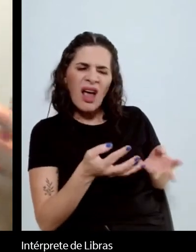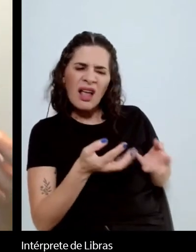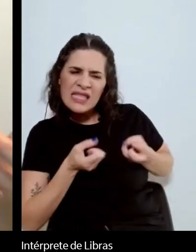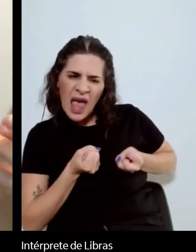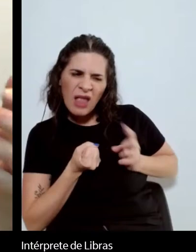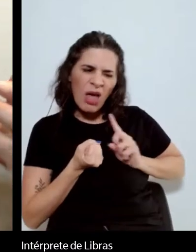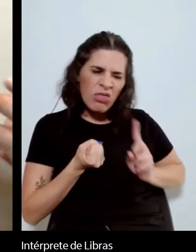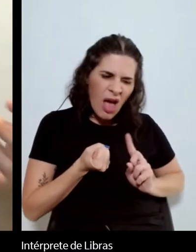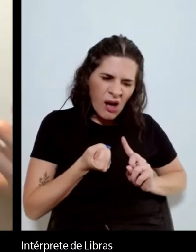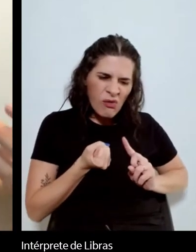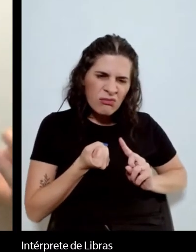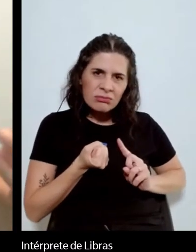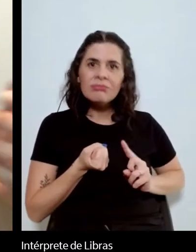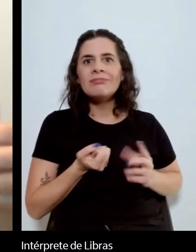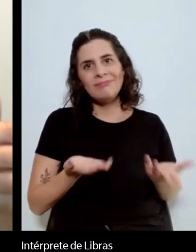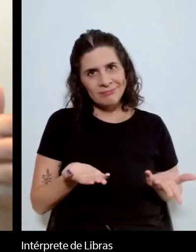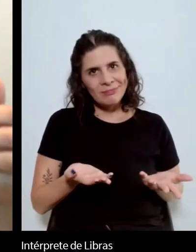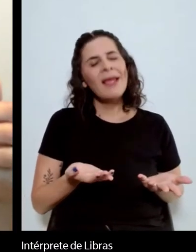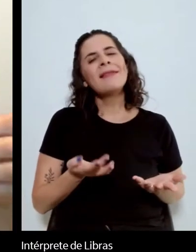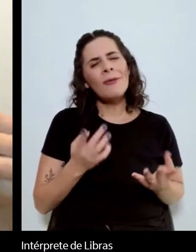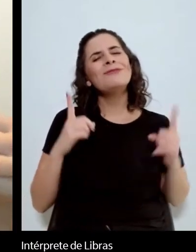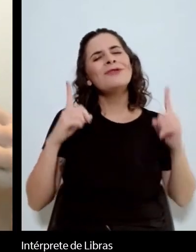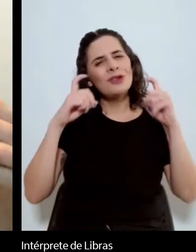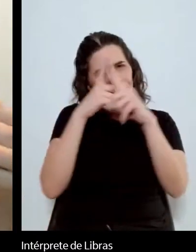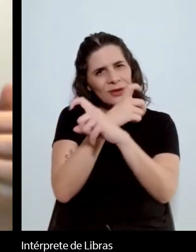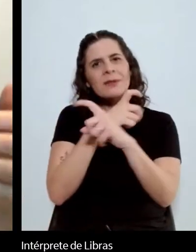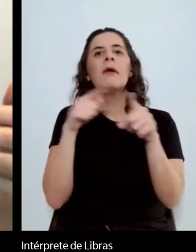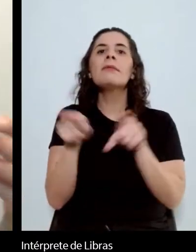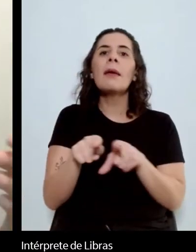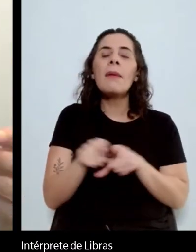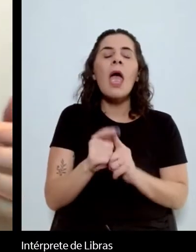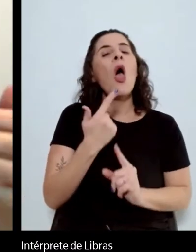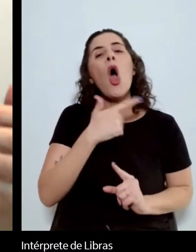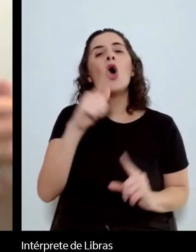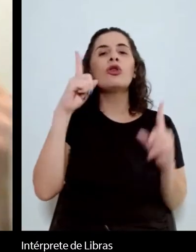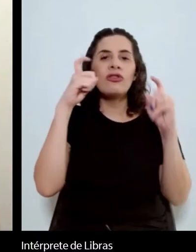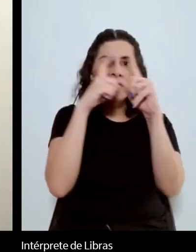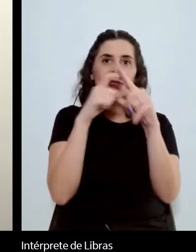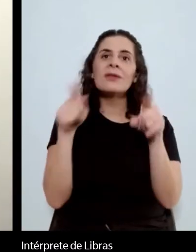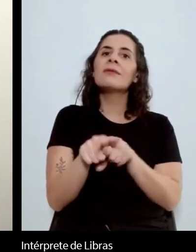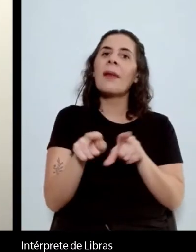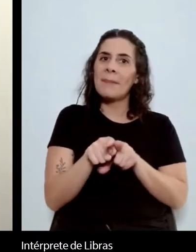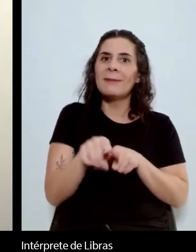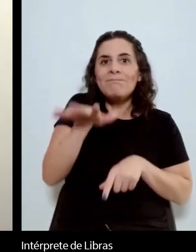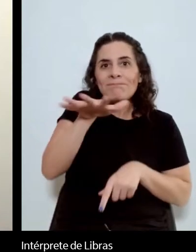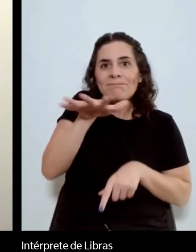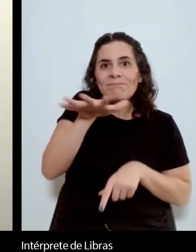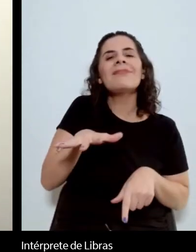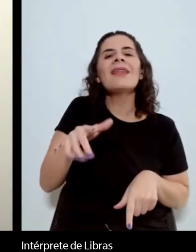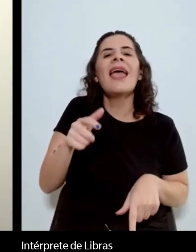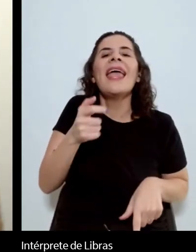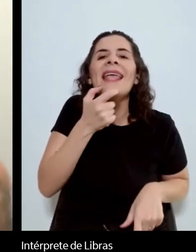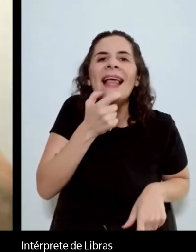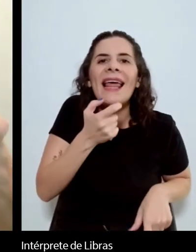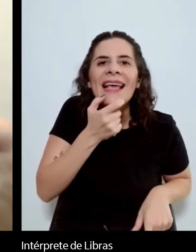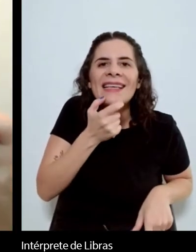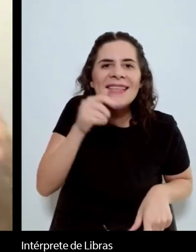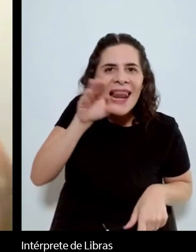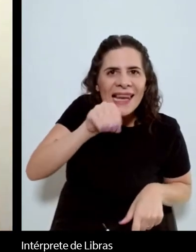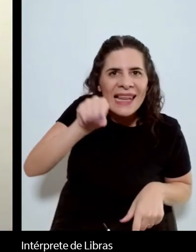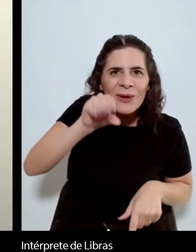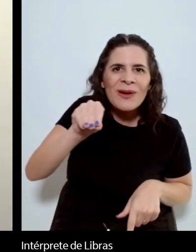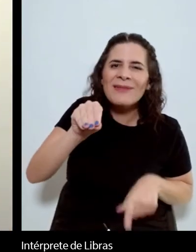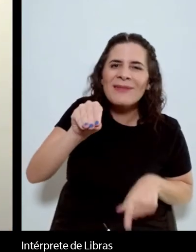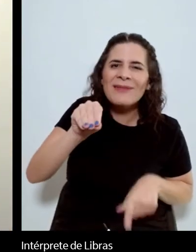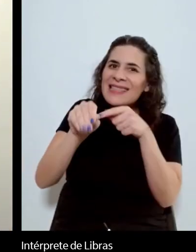E ainda tem a dificuldade de entrar no mundo, no mercado anglófono de obras literárias em tradução, porque é um